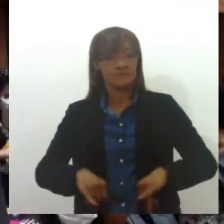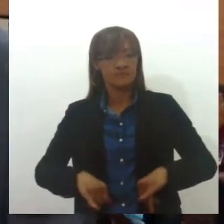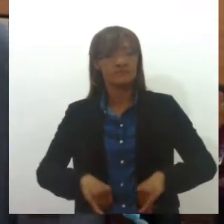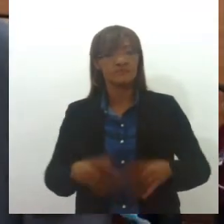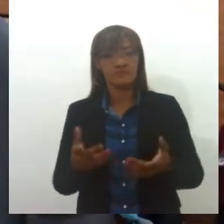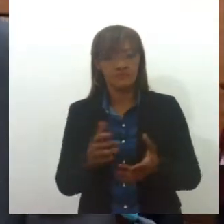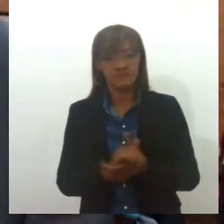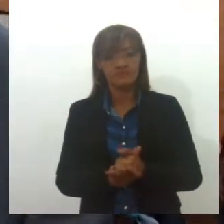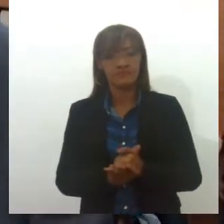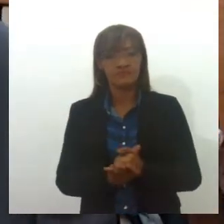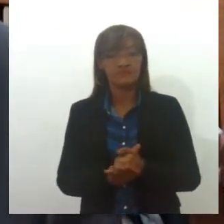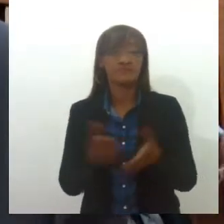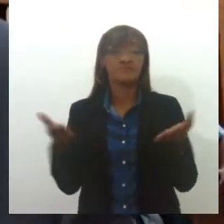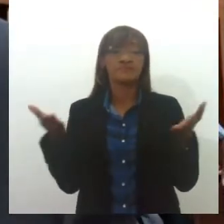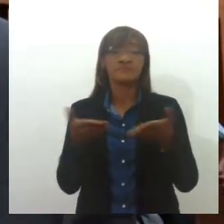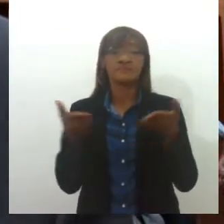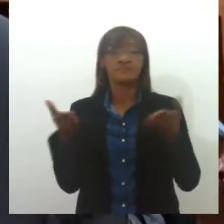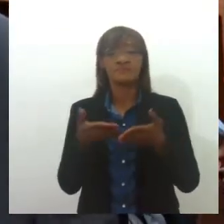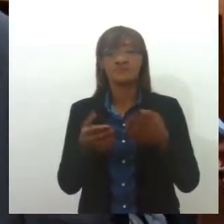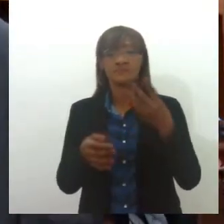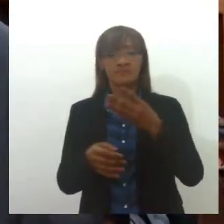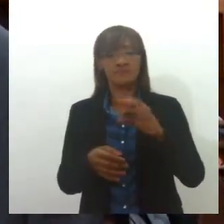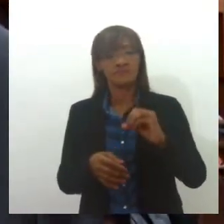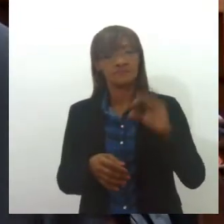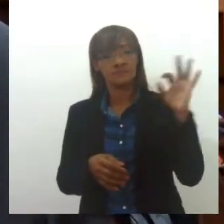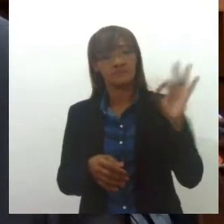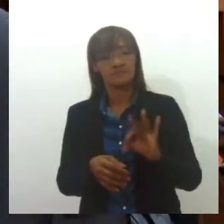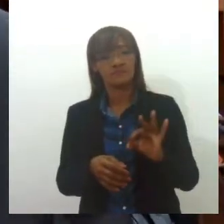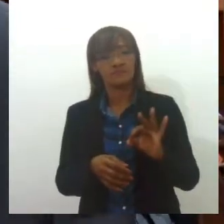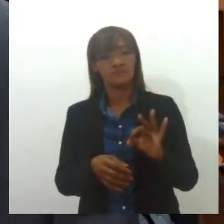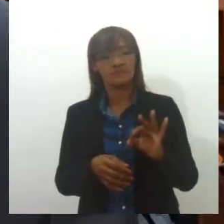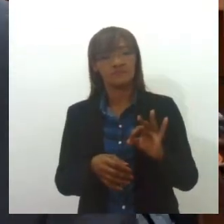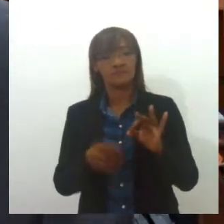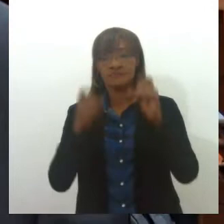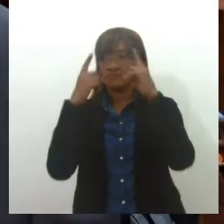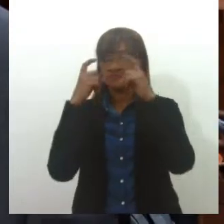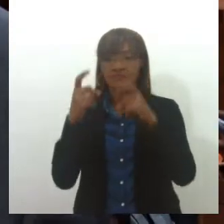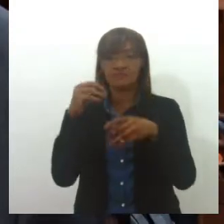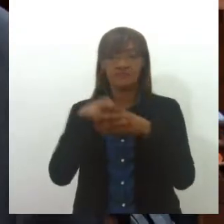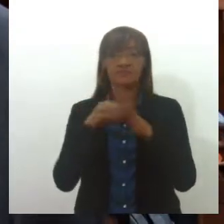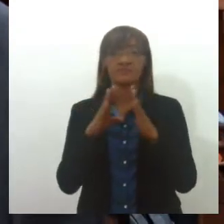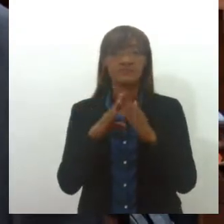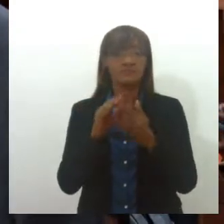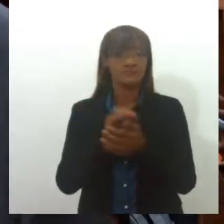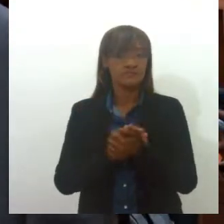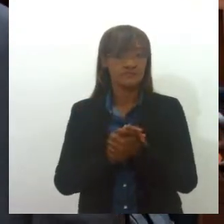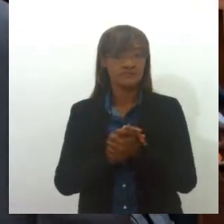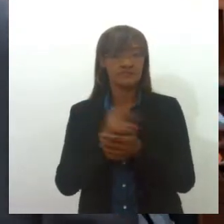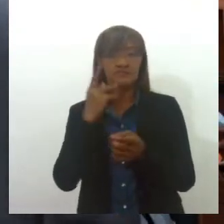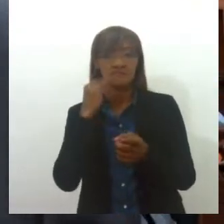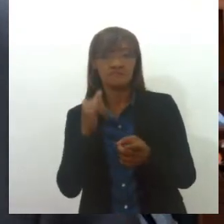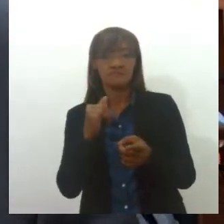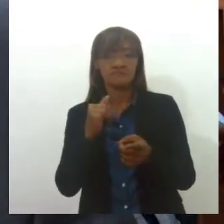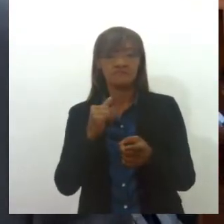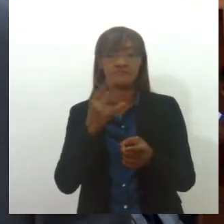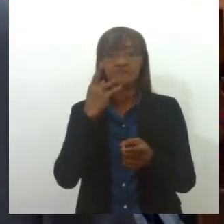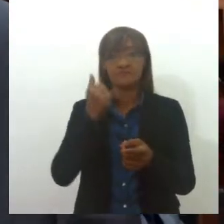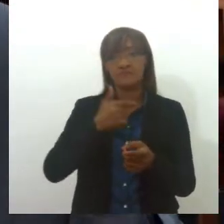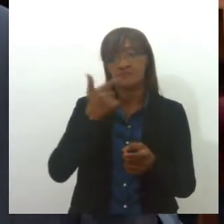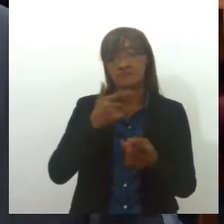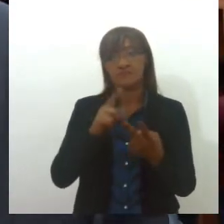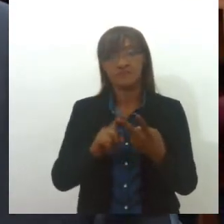estupro. Hoje, 40% dos agressores estão dentro de casa. É pai, tio, padrasto, avô,